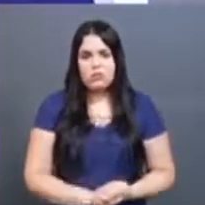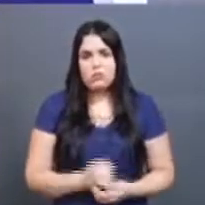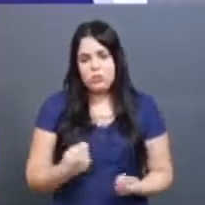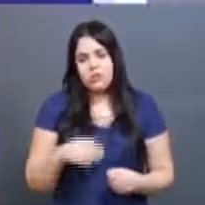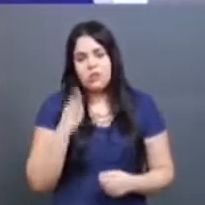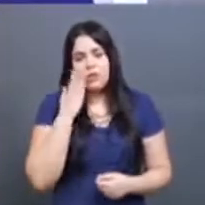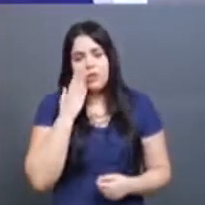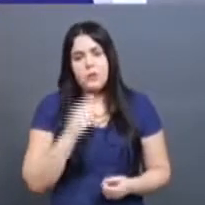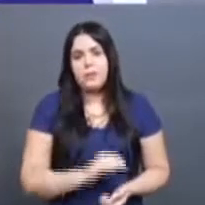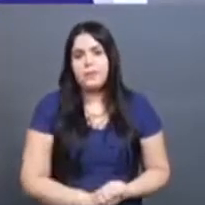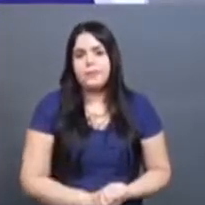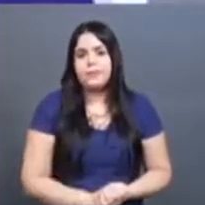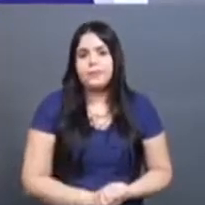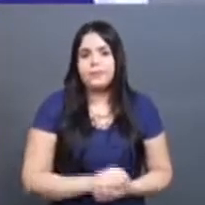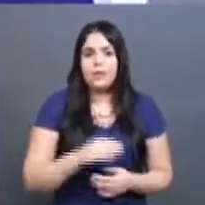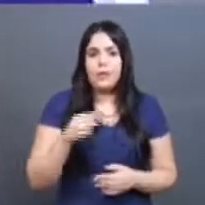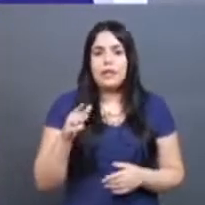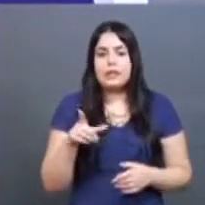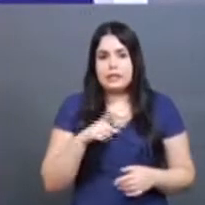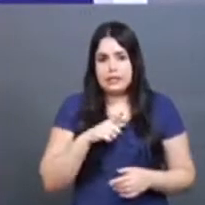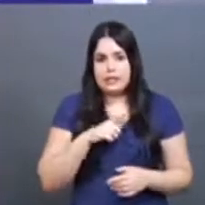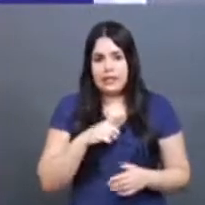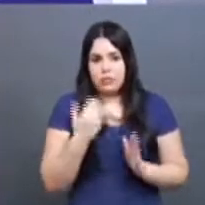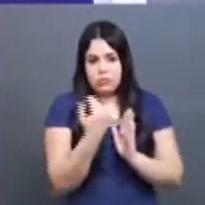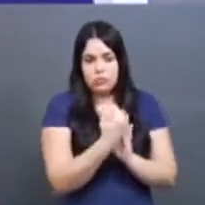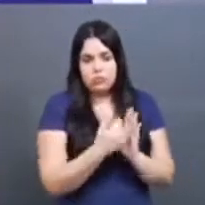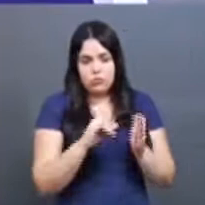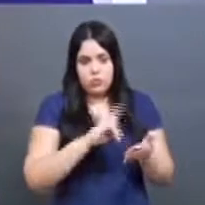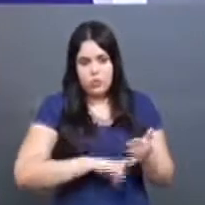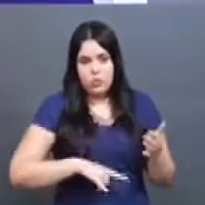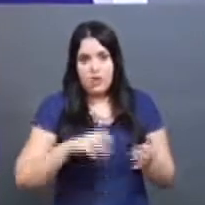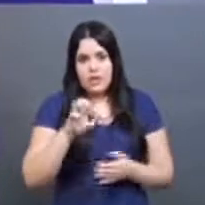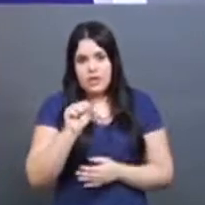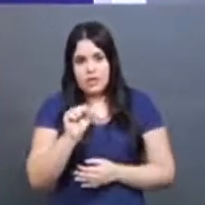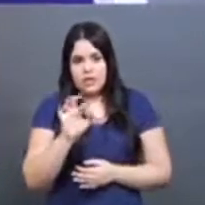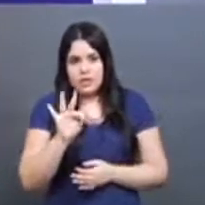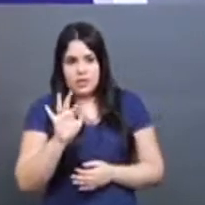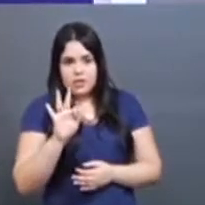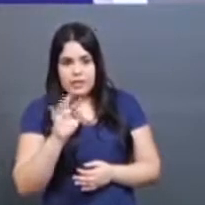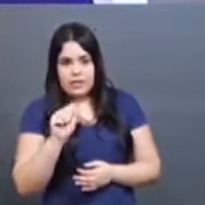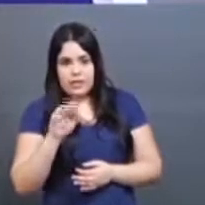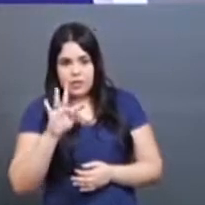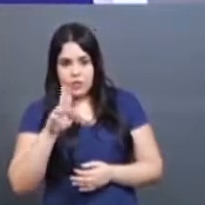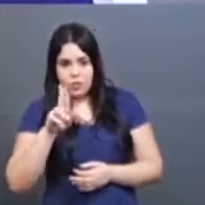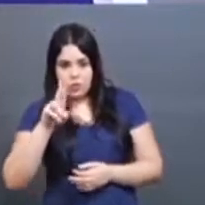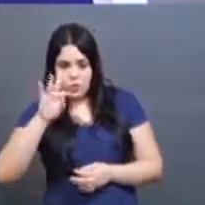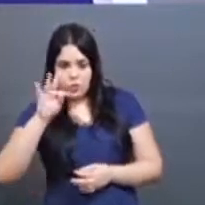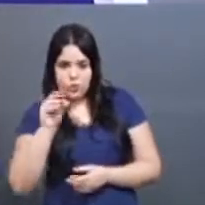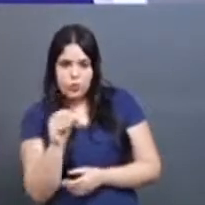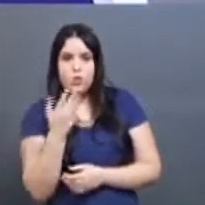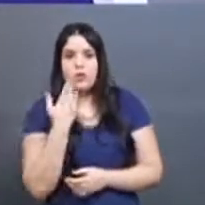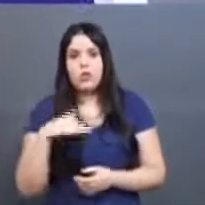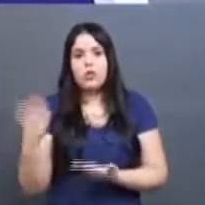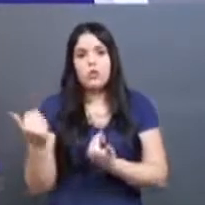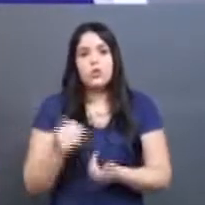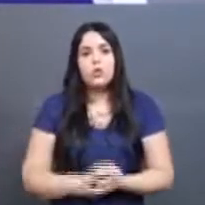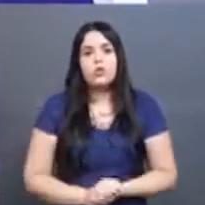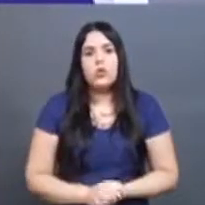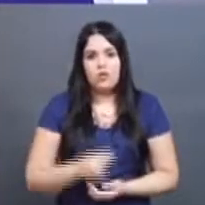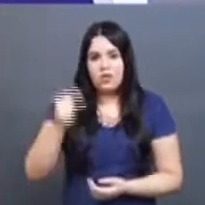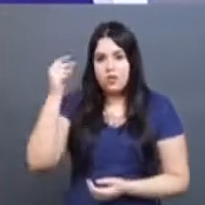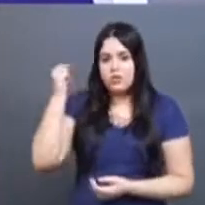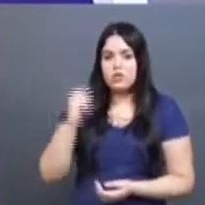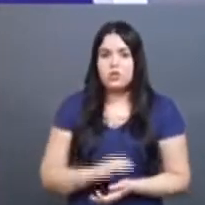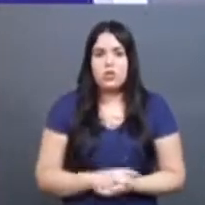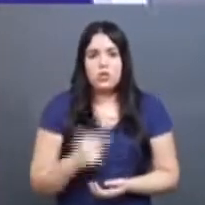Flávia, o Estatuto da Criança e do Adolescente, a gente sabe que já é um pouco antigo, na época, acho que não existia ainda essa coisa de